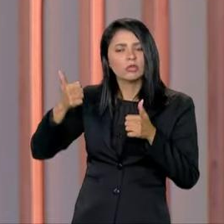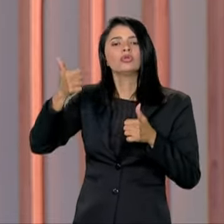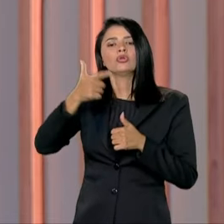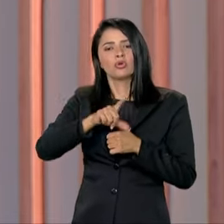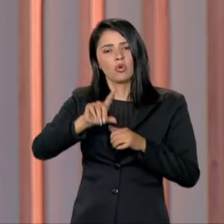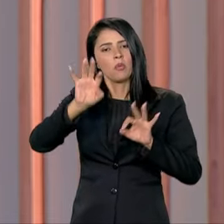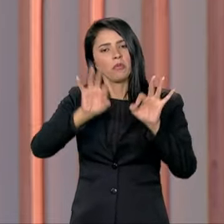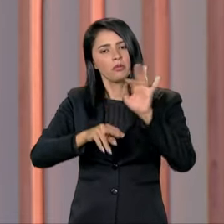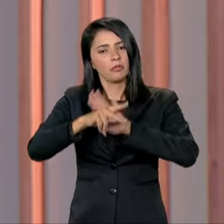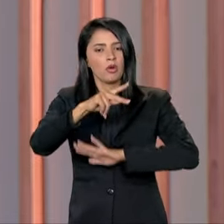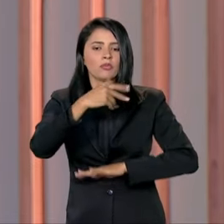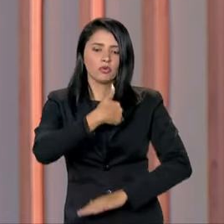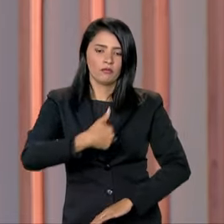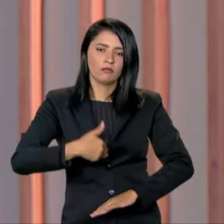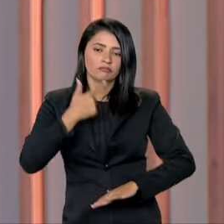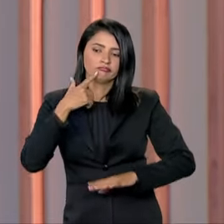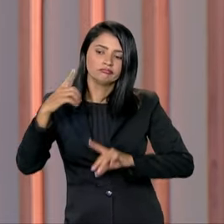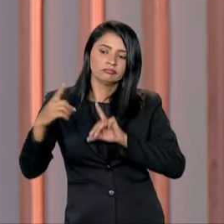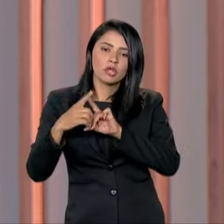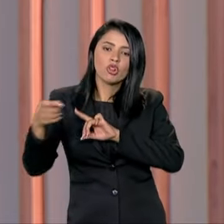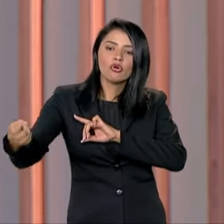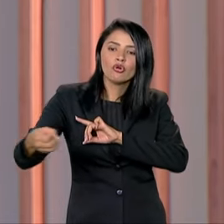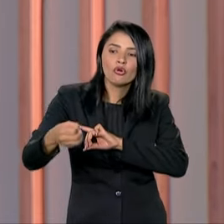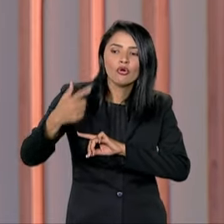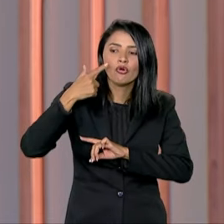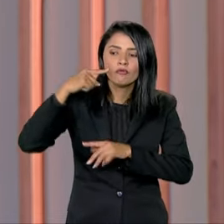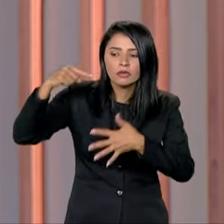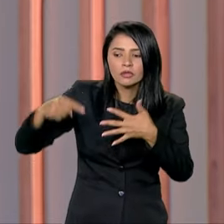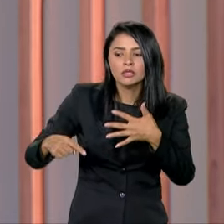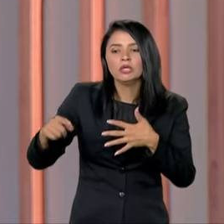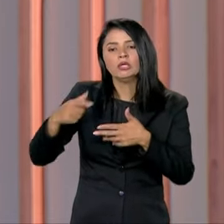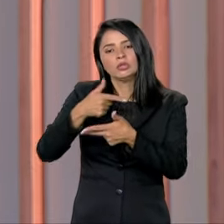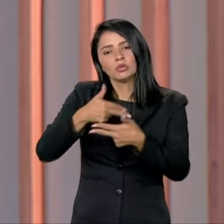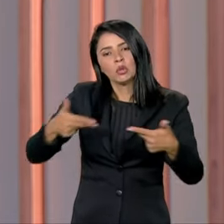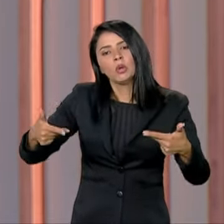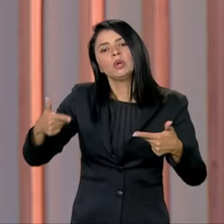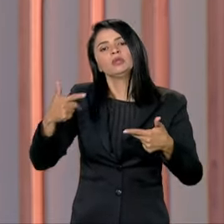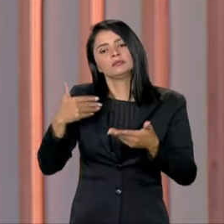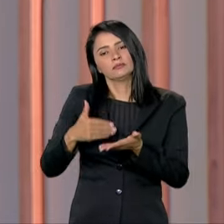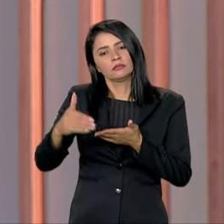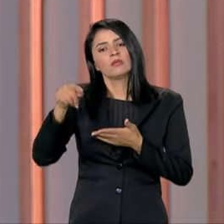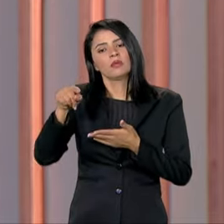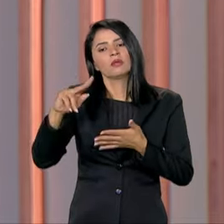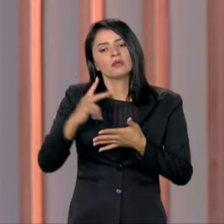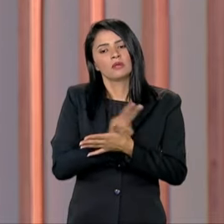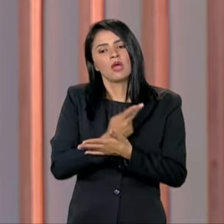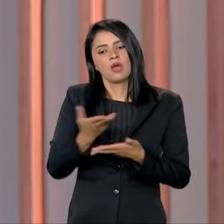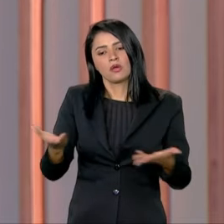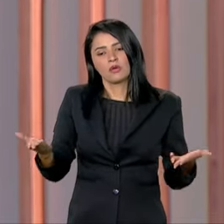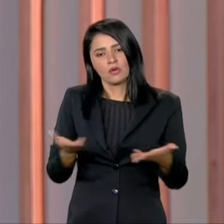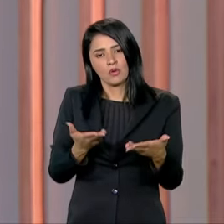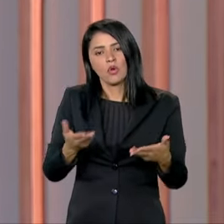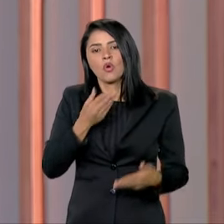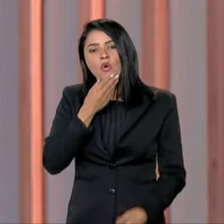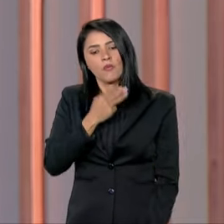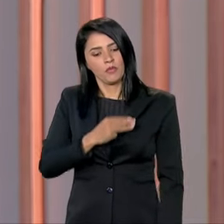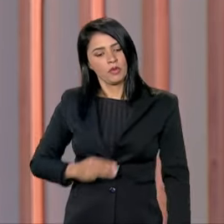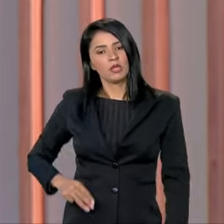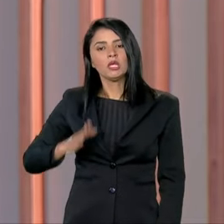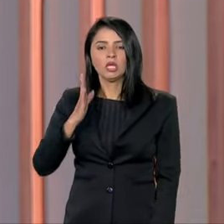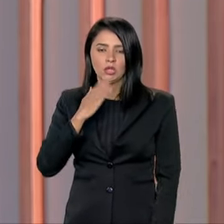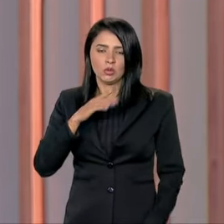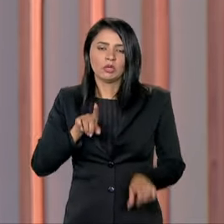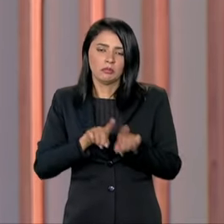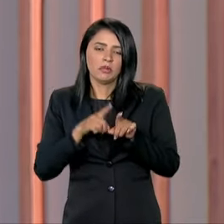os planos do governo para atender novas demandas a partir da situação atual. E o ministro Paulo Pimenta